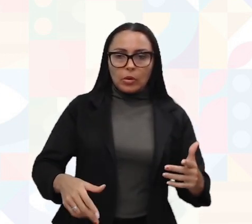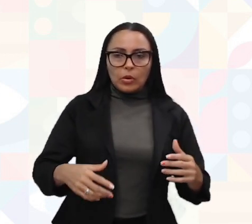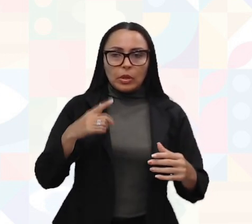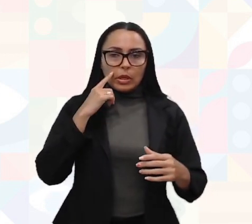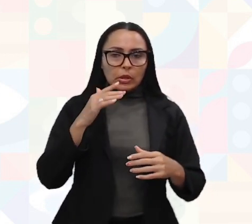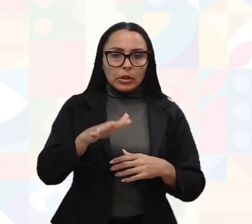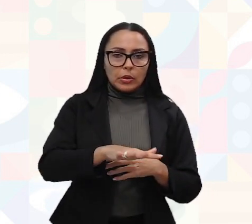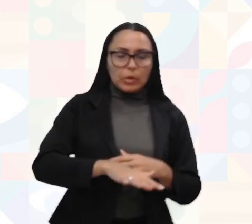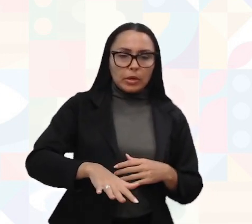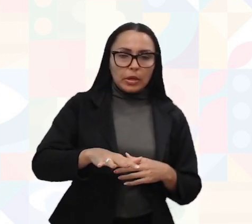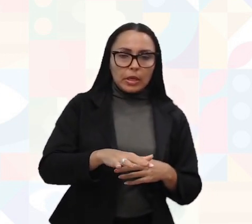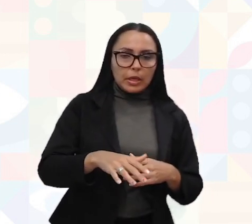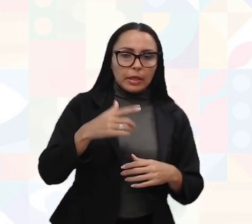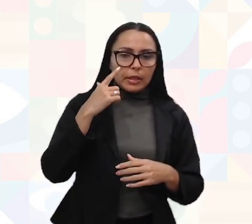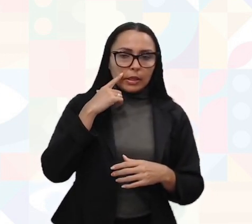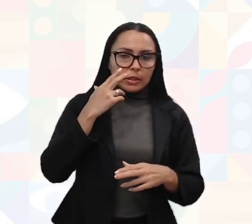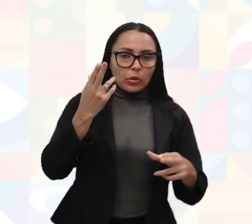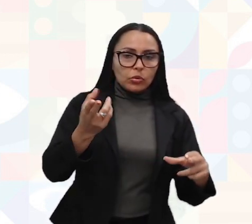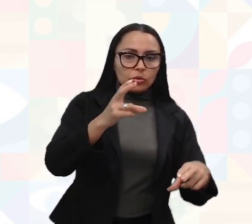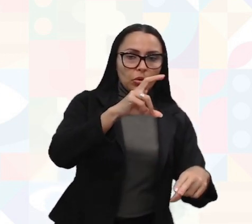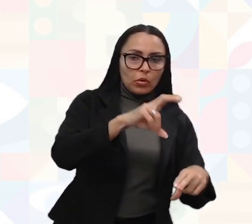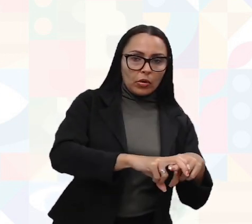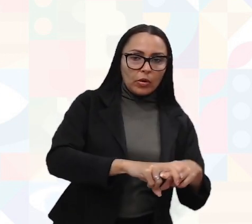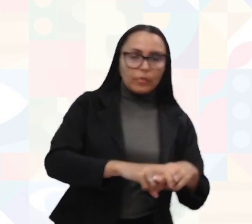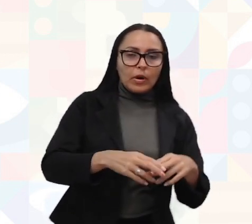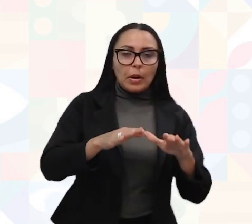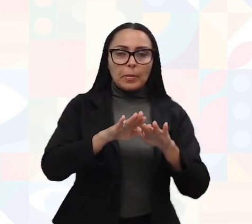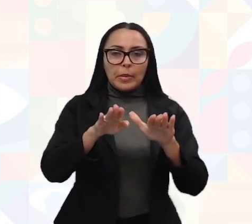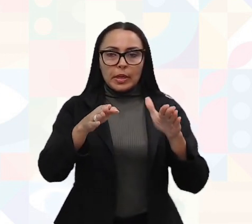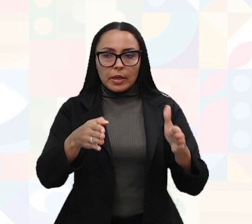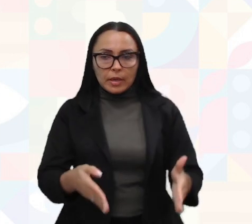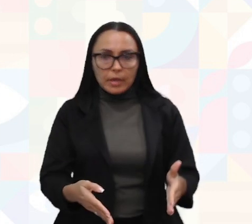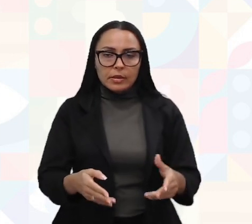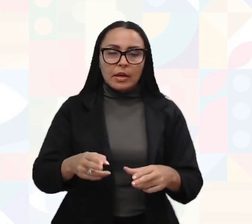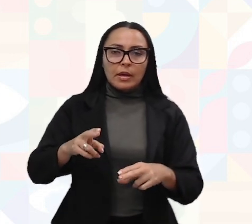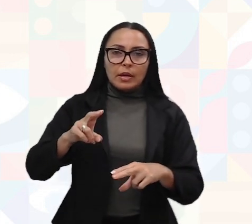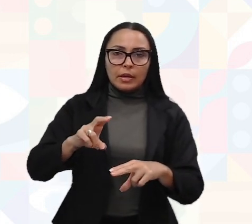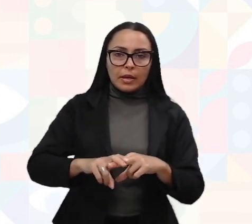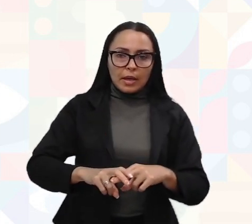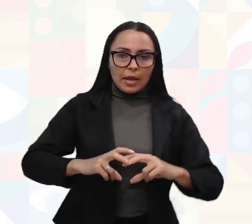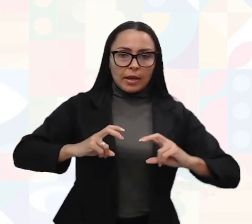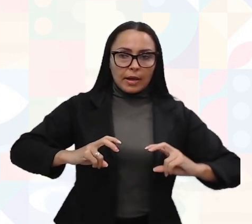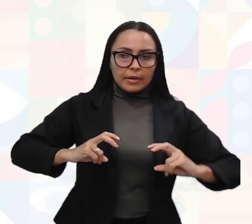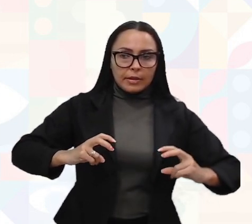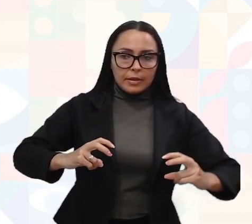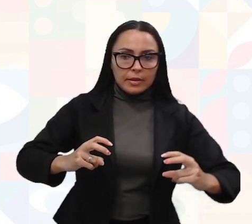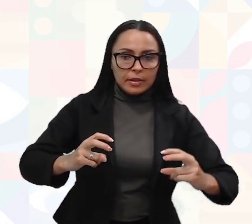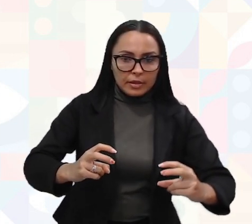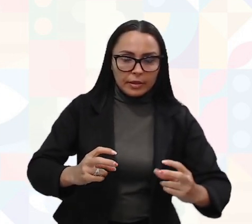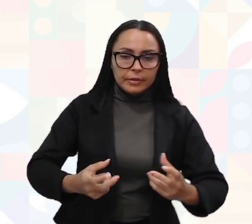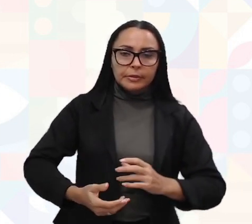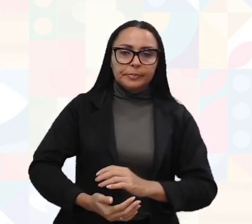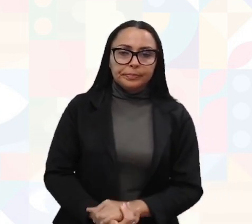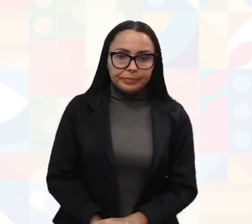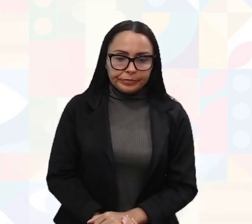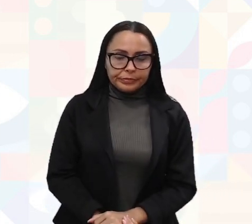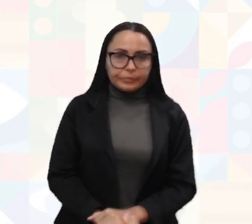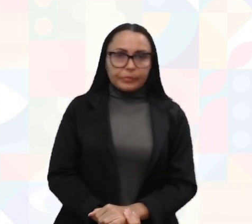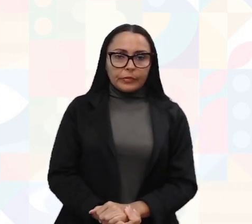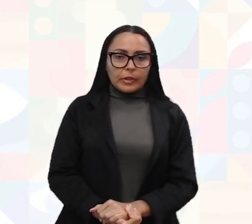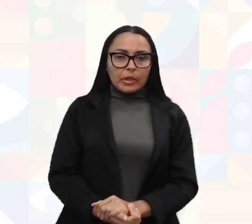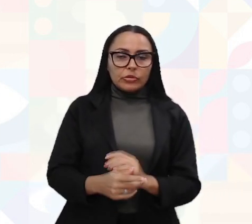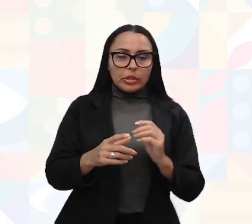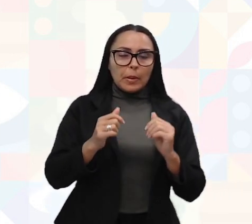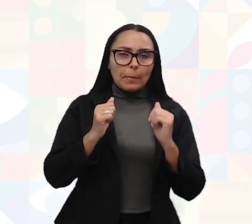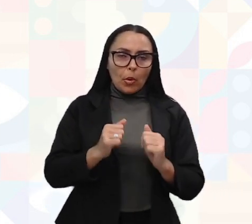ambiente. Não são aqueles que são totalmente planejados, pré-moldados, tudo direitinho. Não, esses são os móveis que a gente